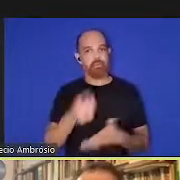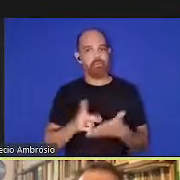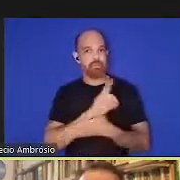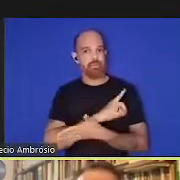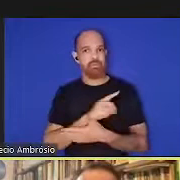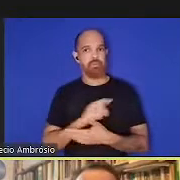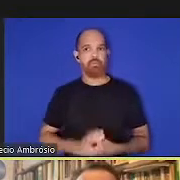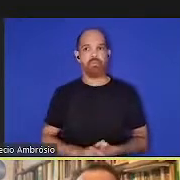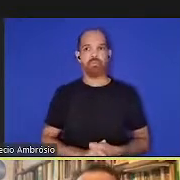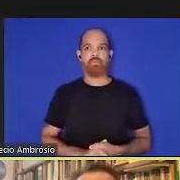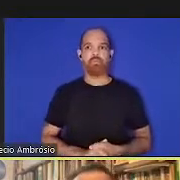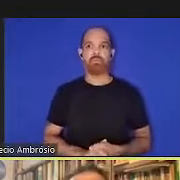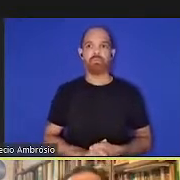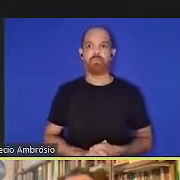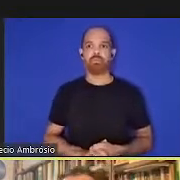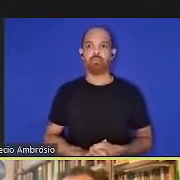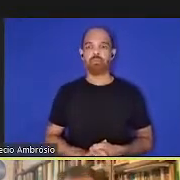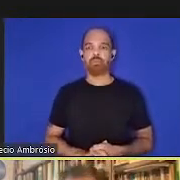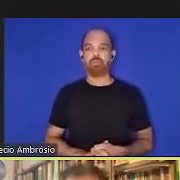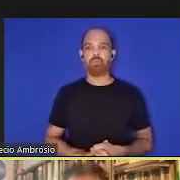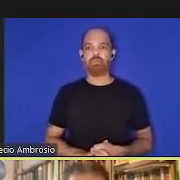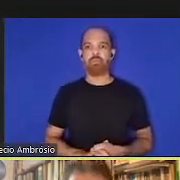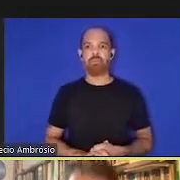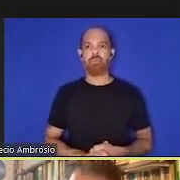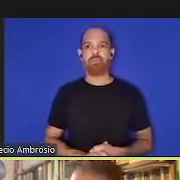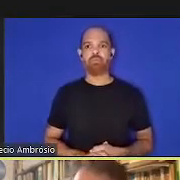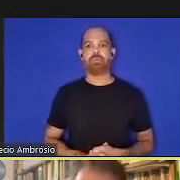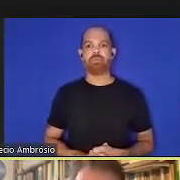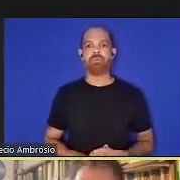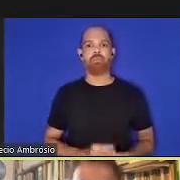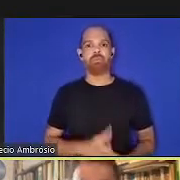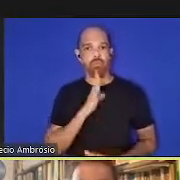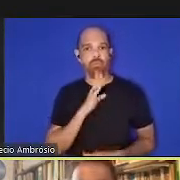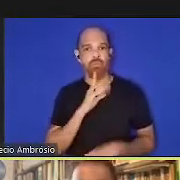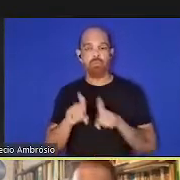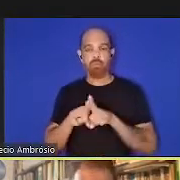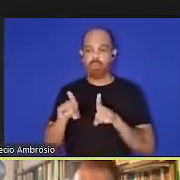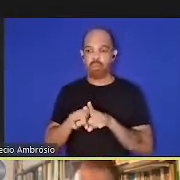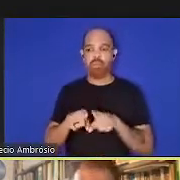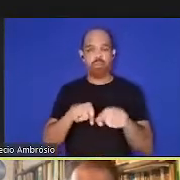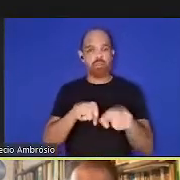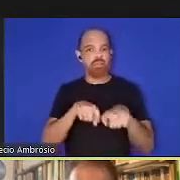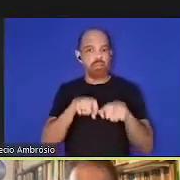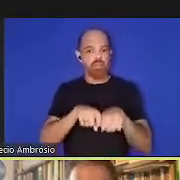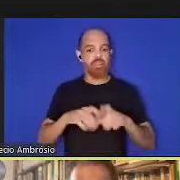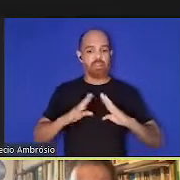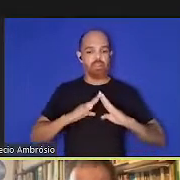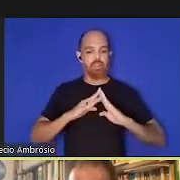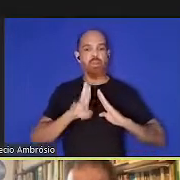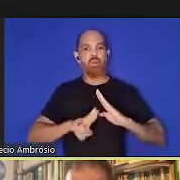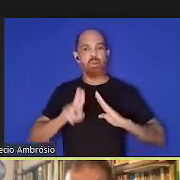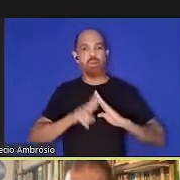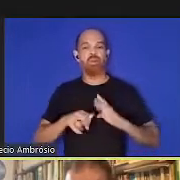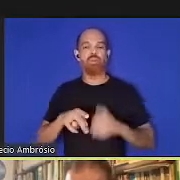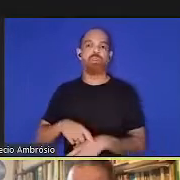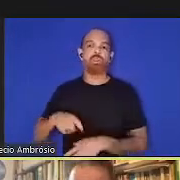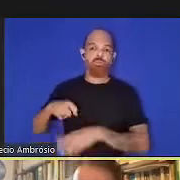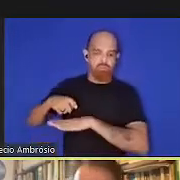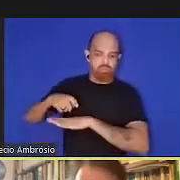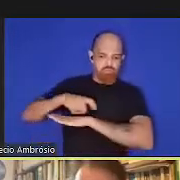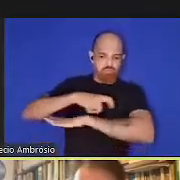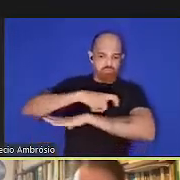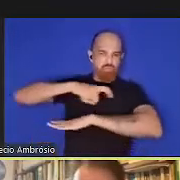e o latifúndio domesticado também aumentou bastante, o uso de fertilizantes aumentou